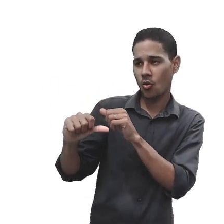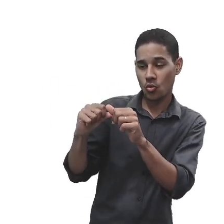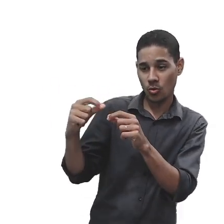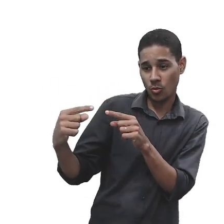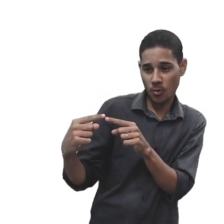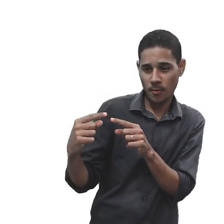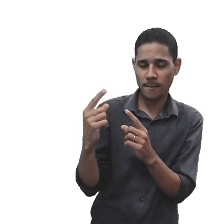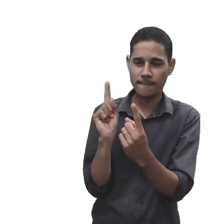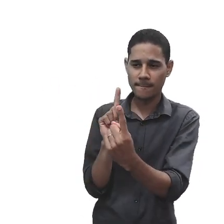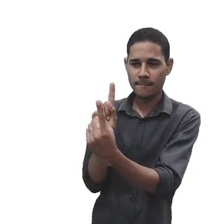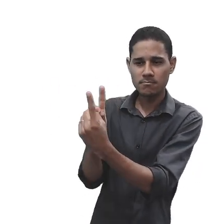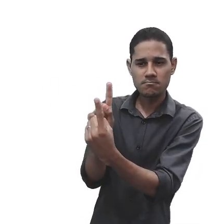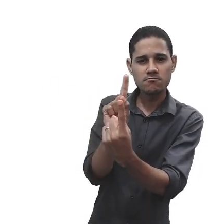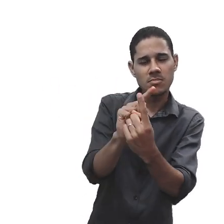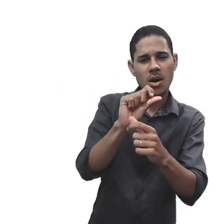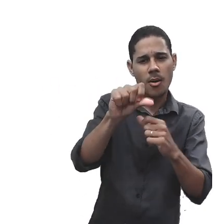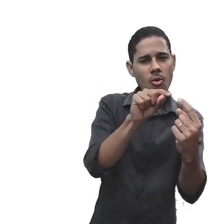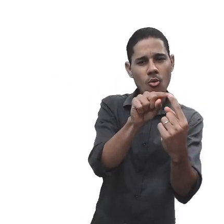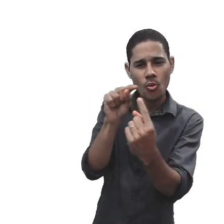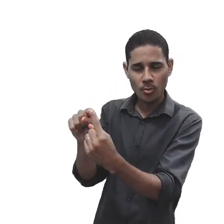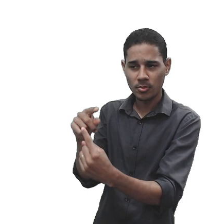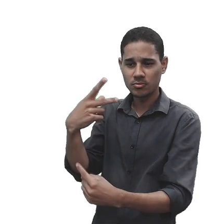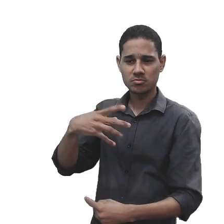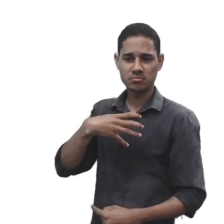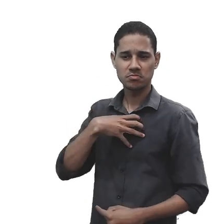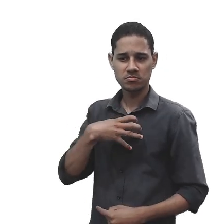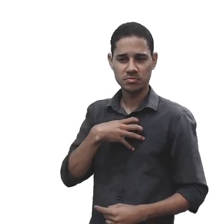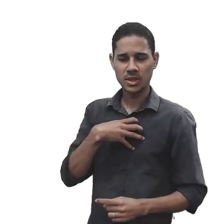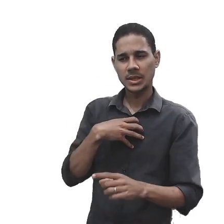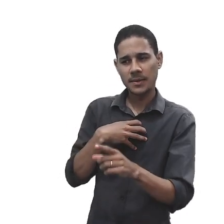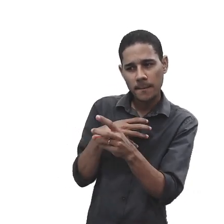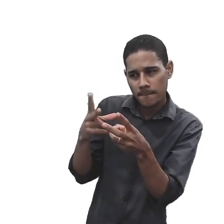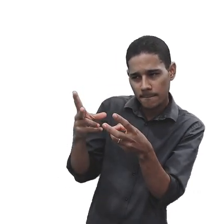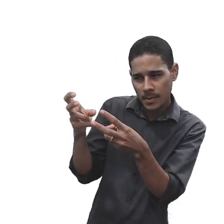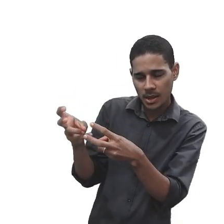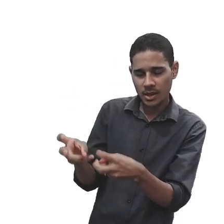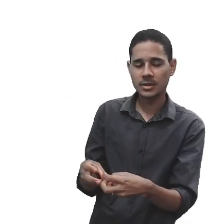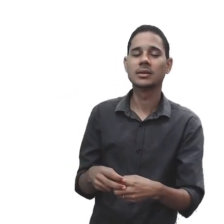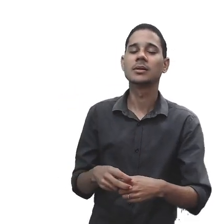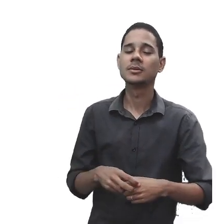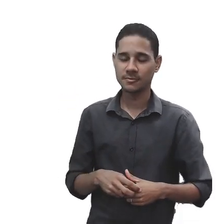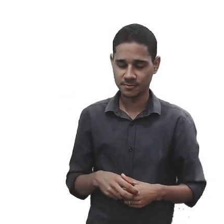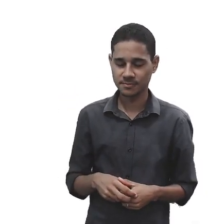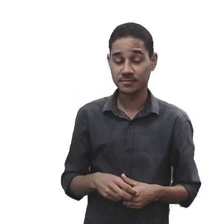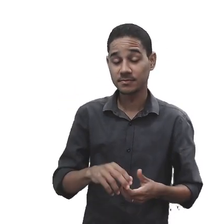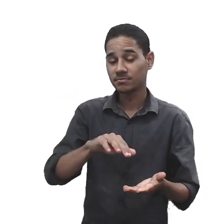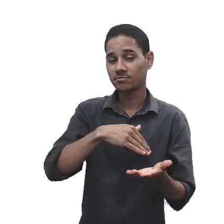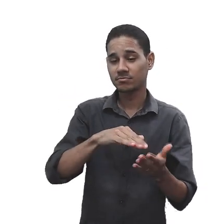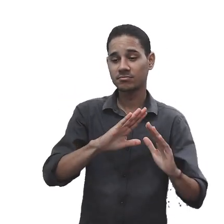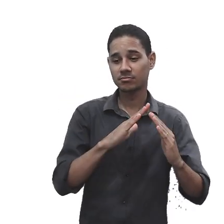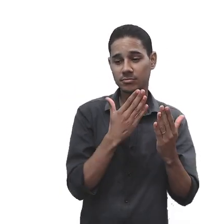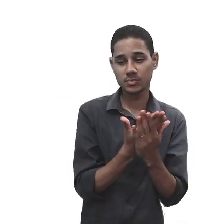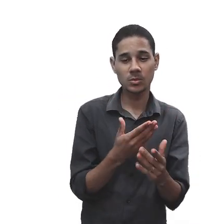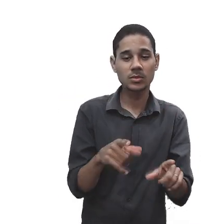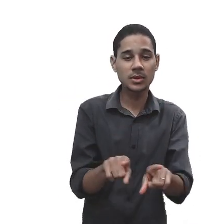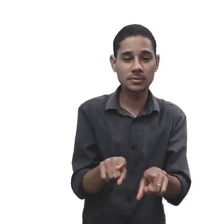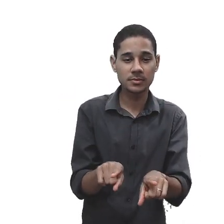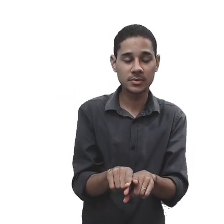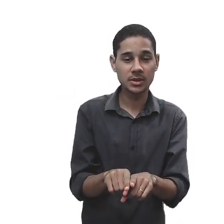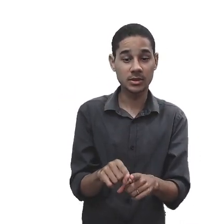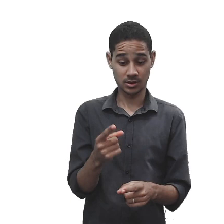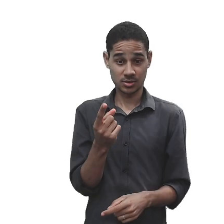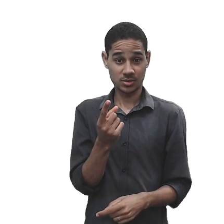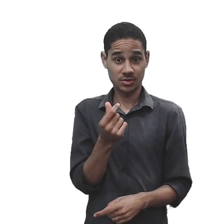Vamos ver também o comportamento deles de ambas as partes. No secretário escolar também vai trabalhar no